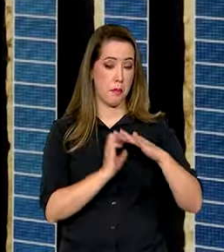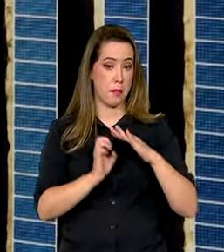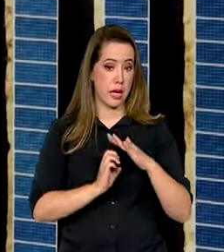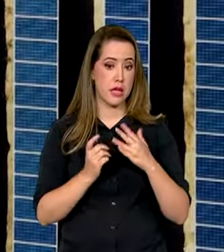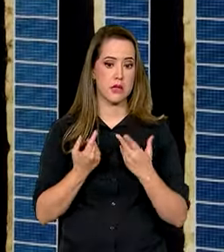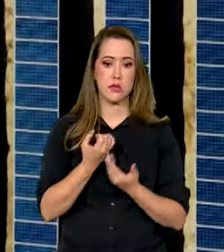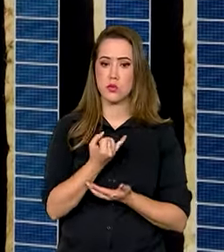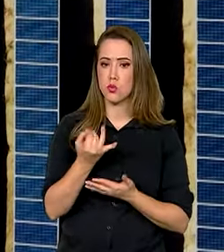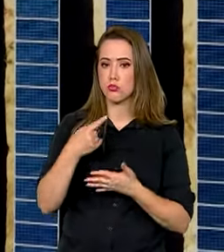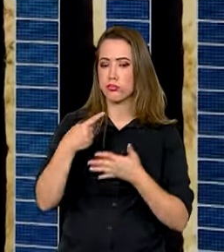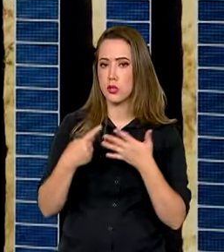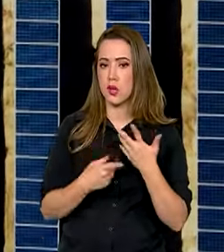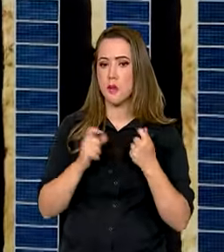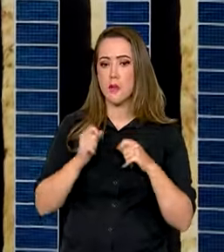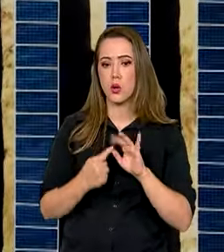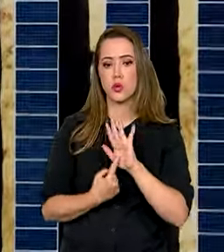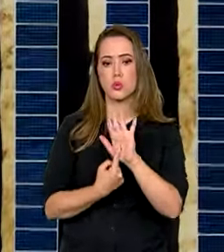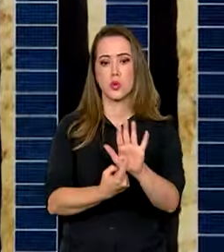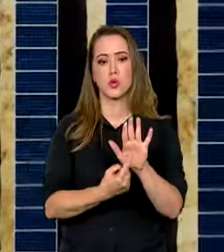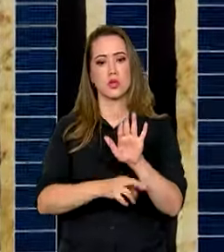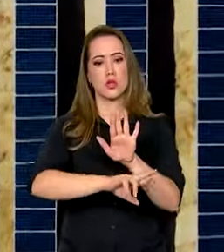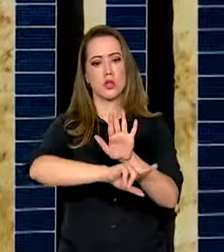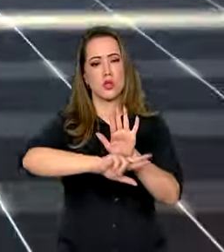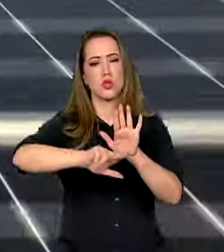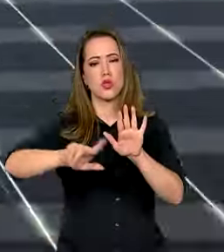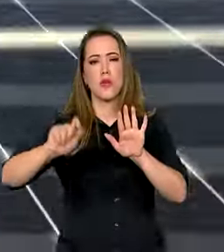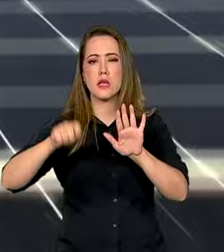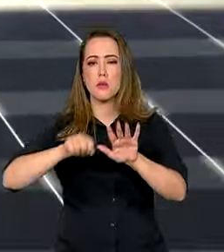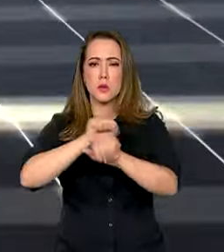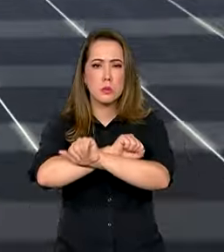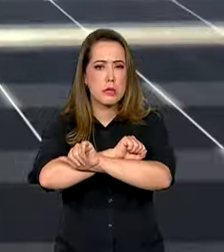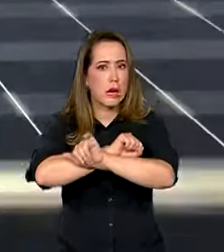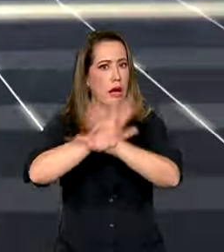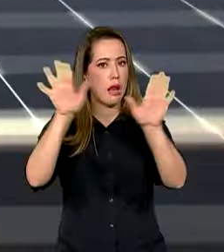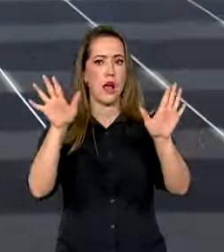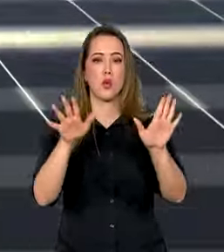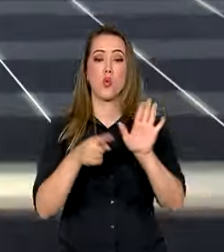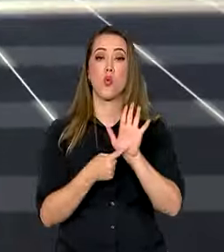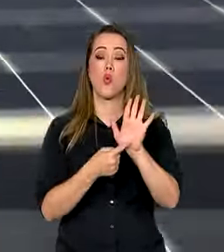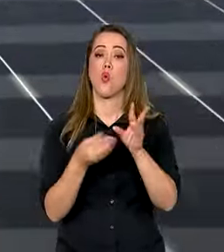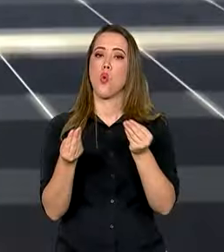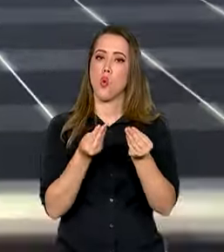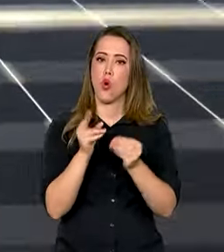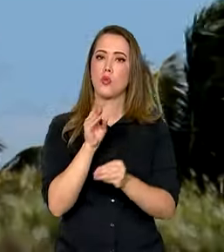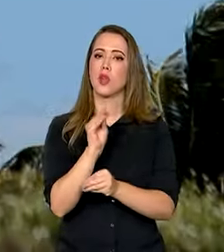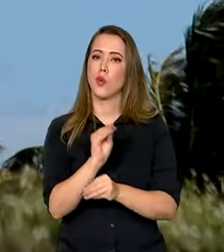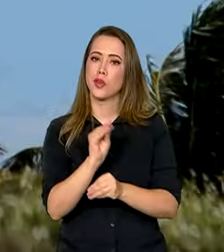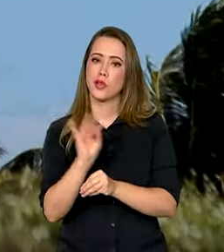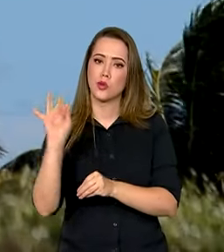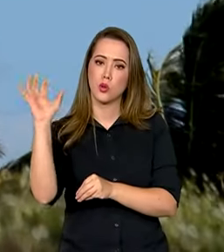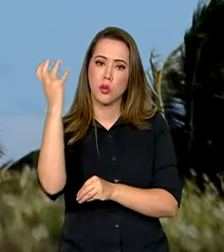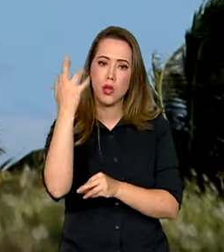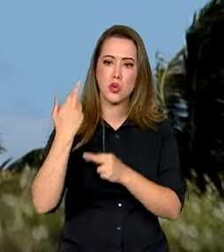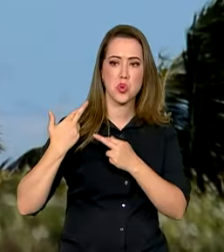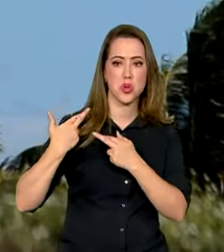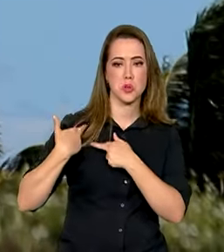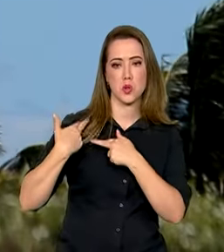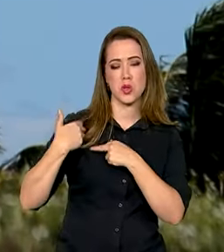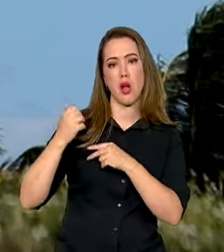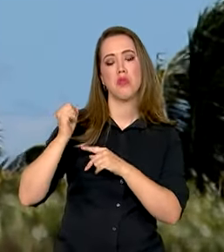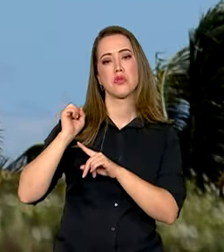securitizadoras podem mostrar de forma clara e transparente como estão sendo ecológica e socialmente responsáveis.